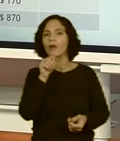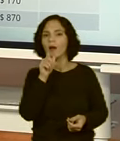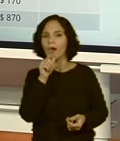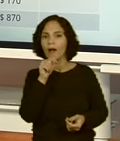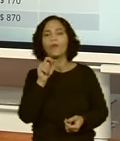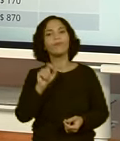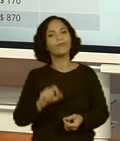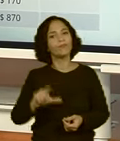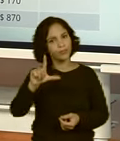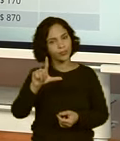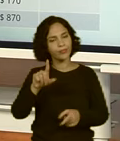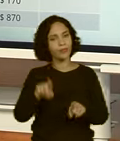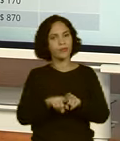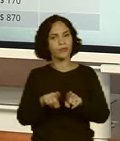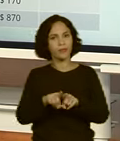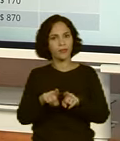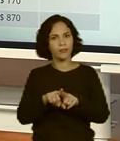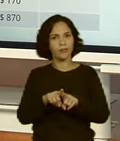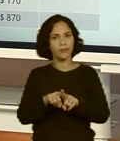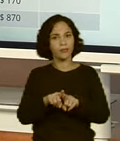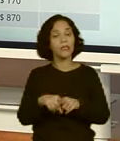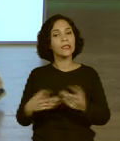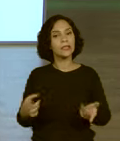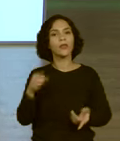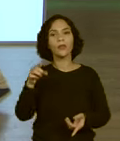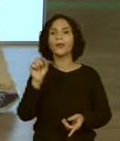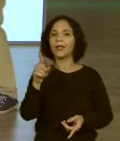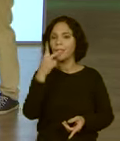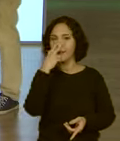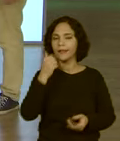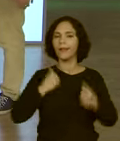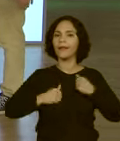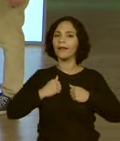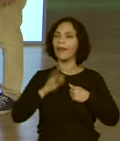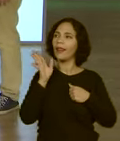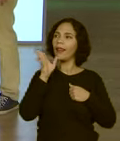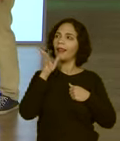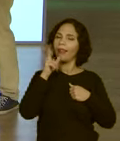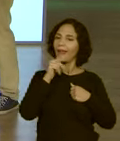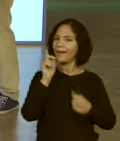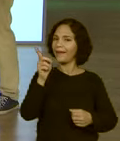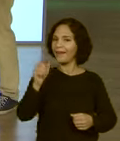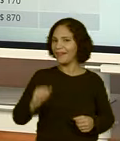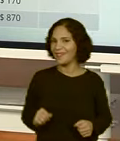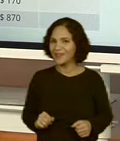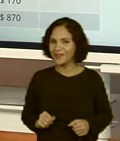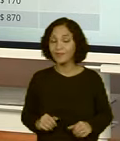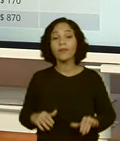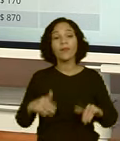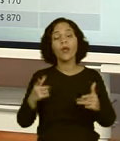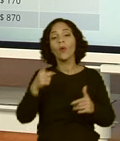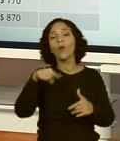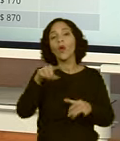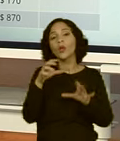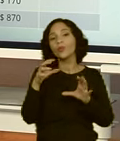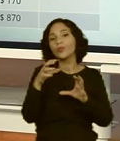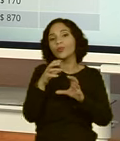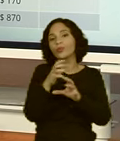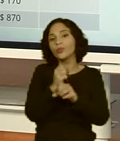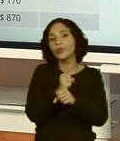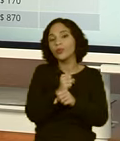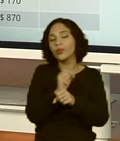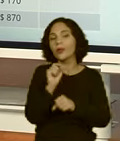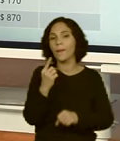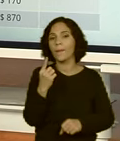aumentou um pouquinho. Provavelmente foi alguém que ficou mais tempo no banho aí. É, e a somatória total